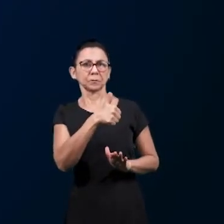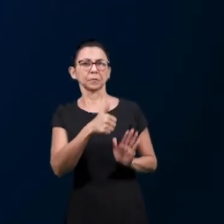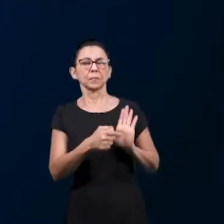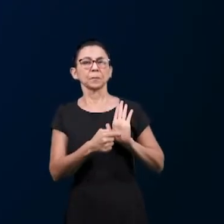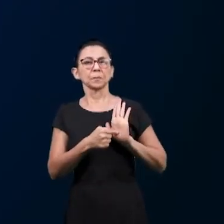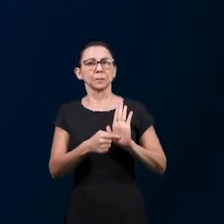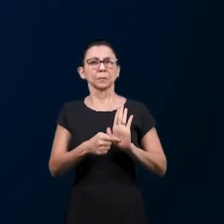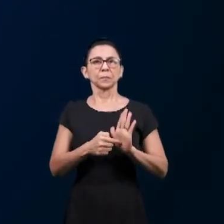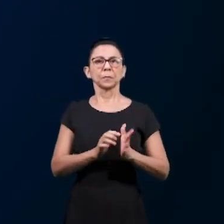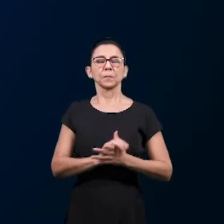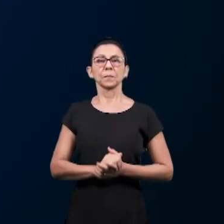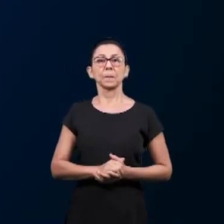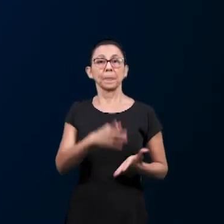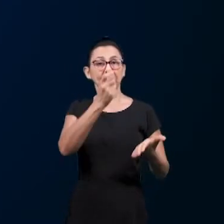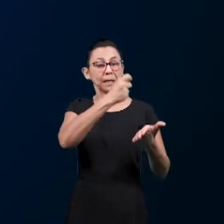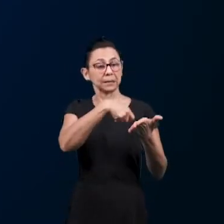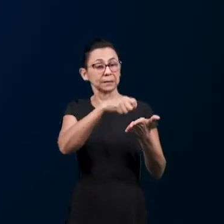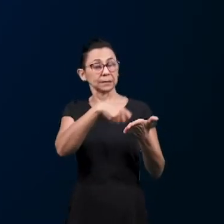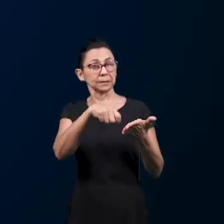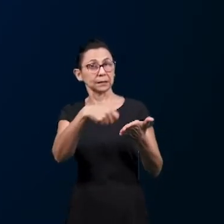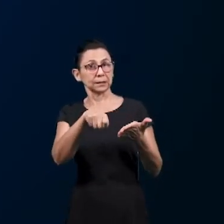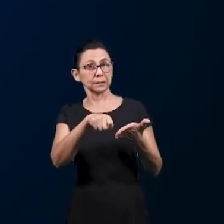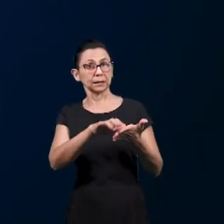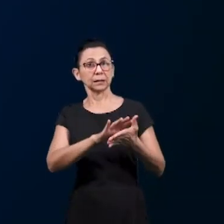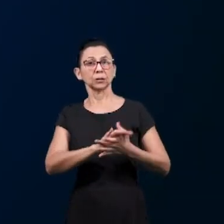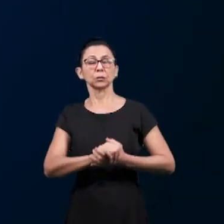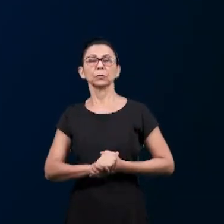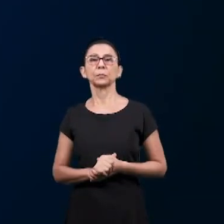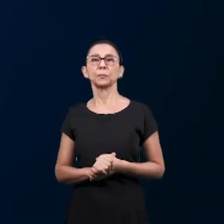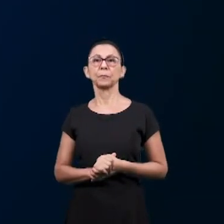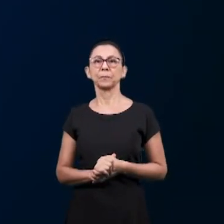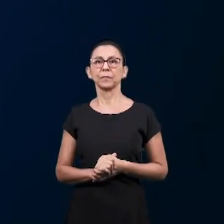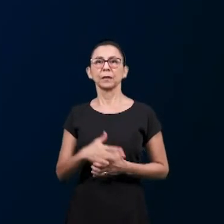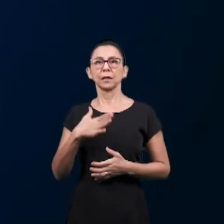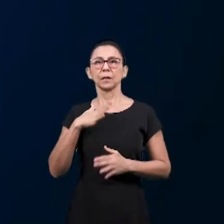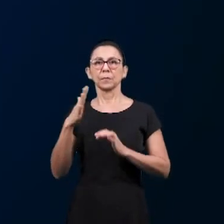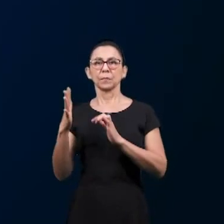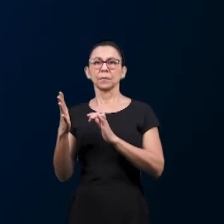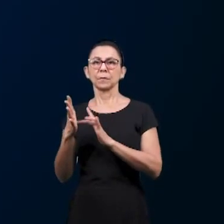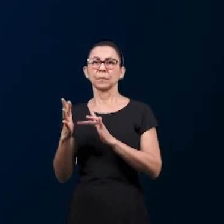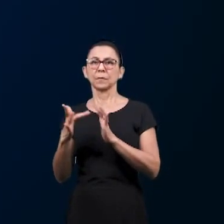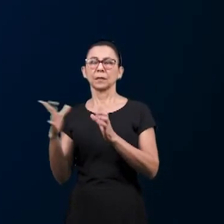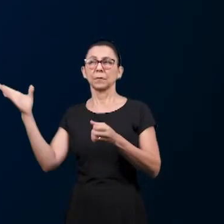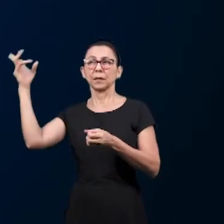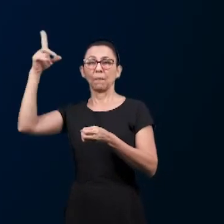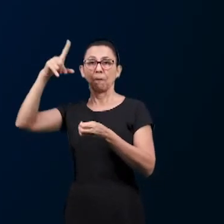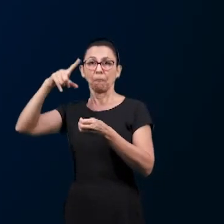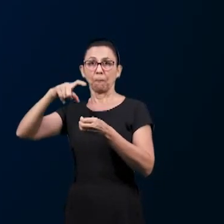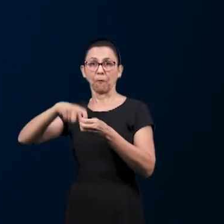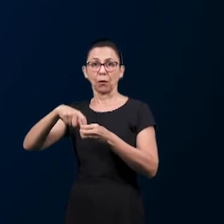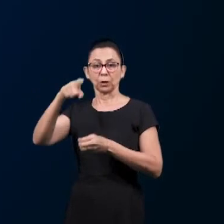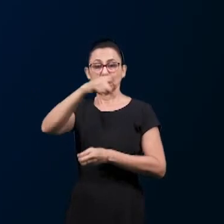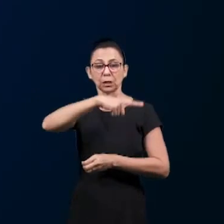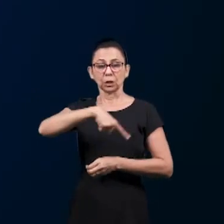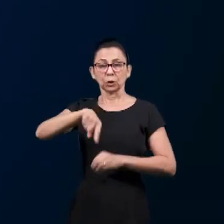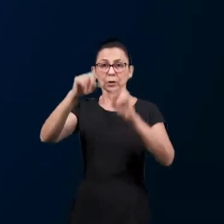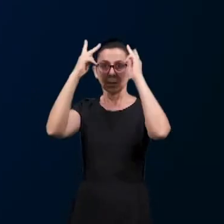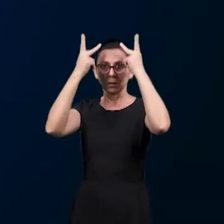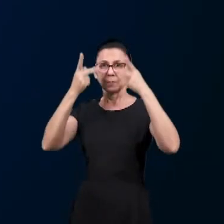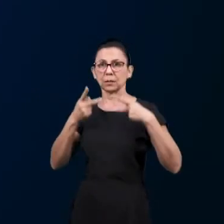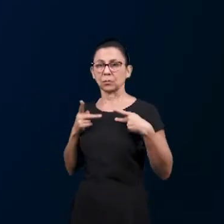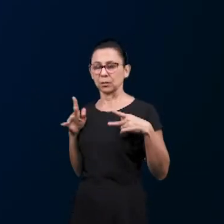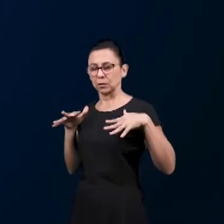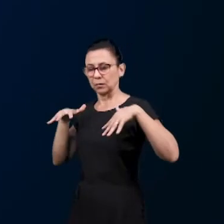Nos fala assim. Porque está escrito pela minha vida, diz o Senhor, que todo o joelho se dobrará diante de mim,